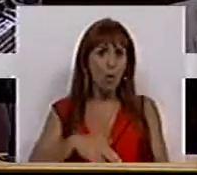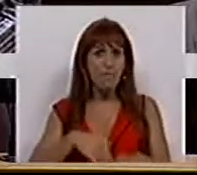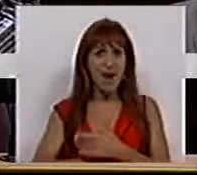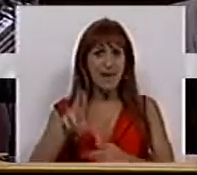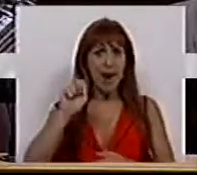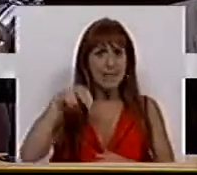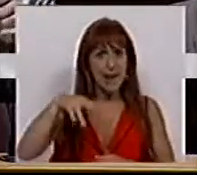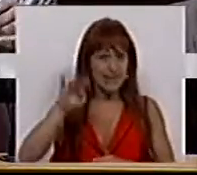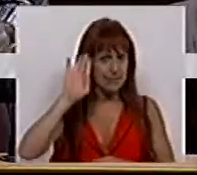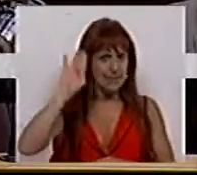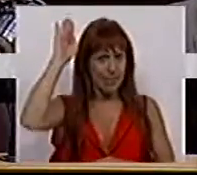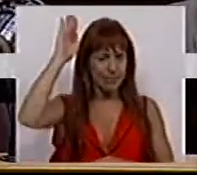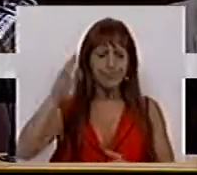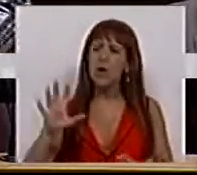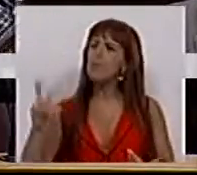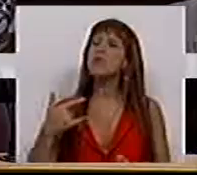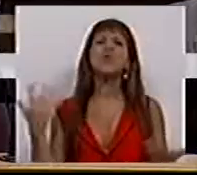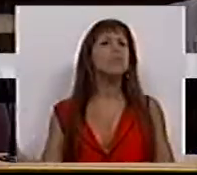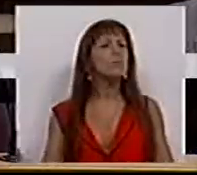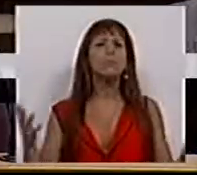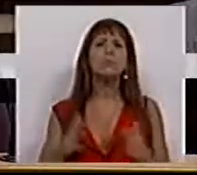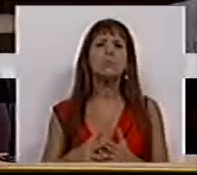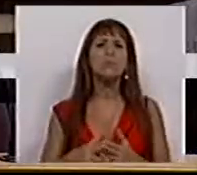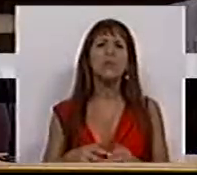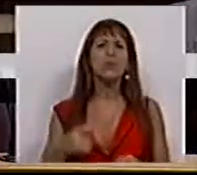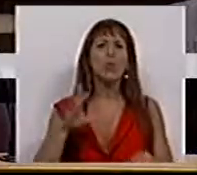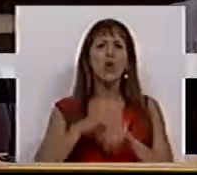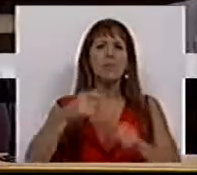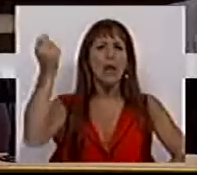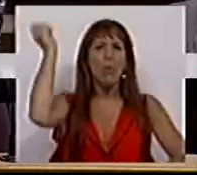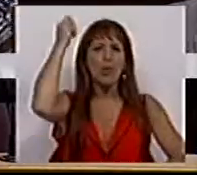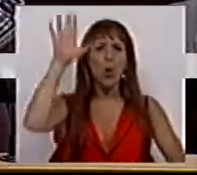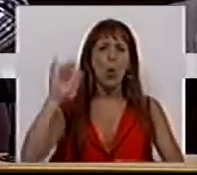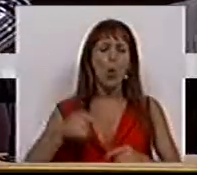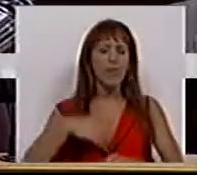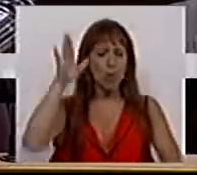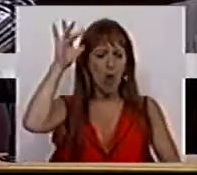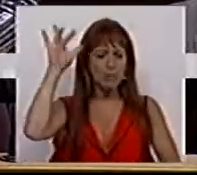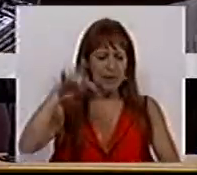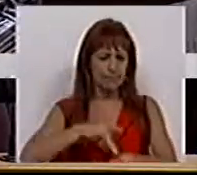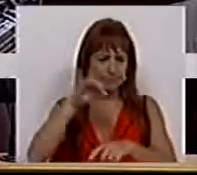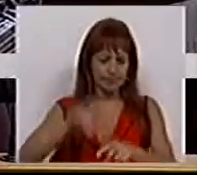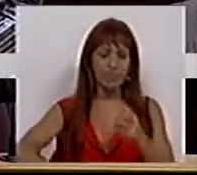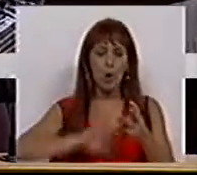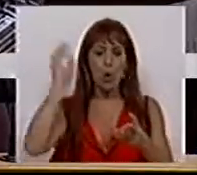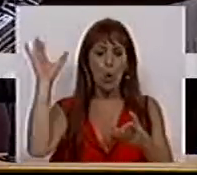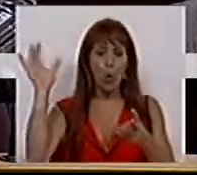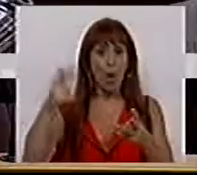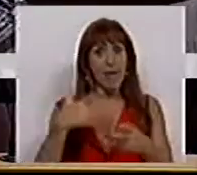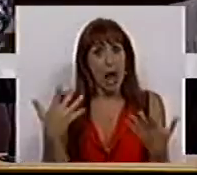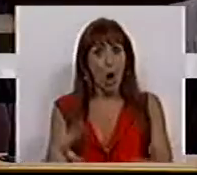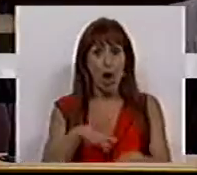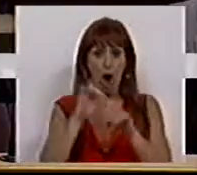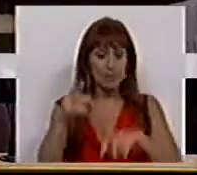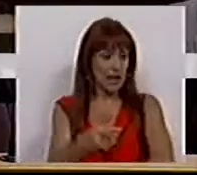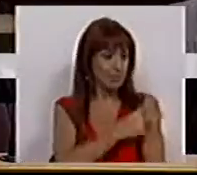no SNS. Mas quando foi do São João, quando foi do Garcia da Horta, quando foi agora